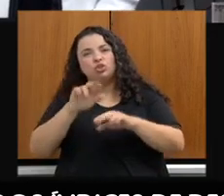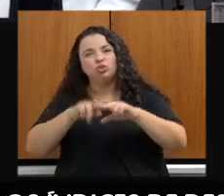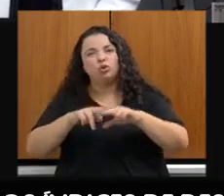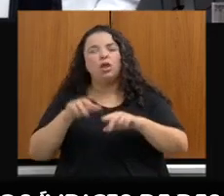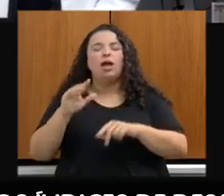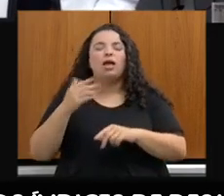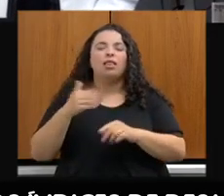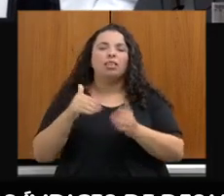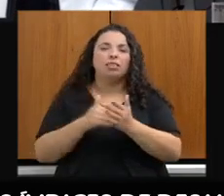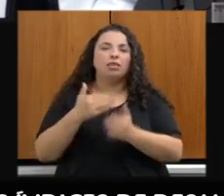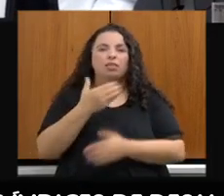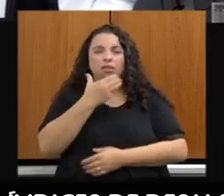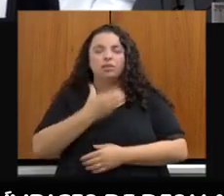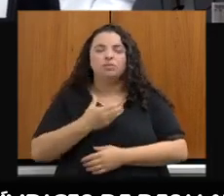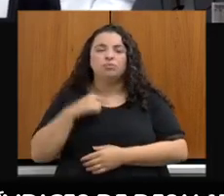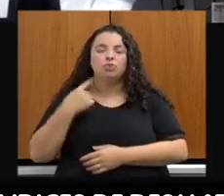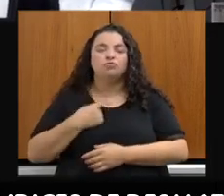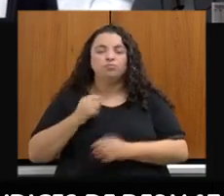e restauradas. Por favor.